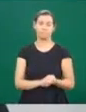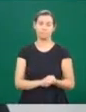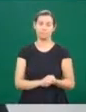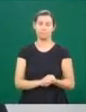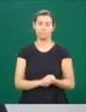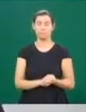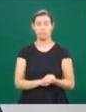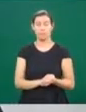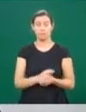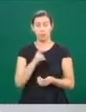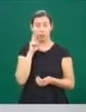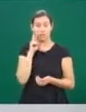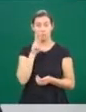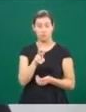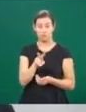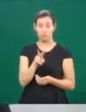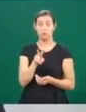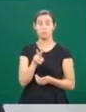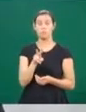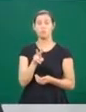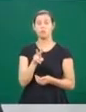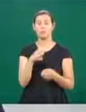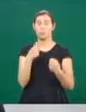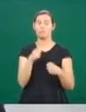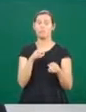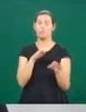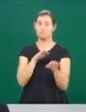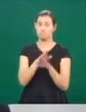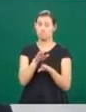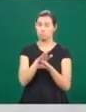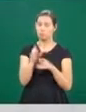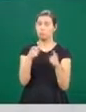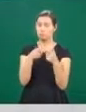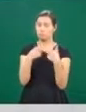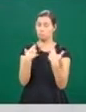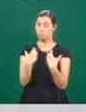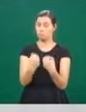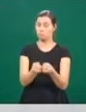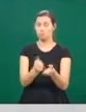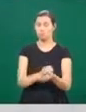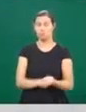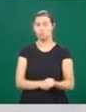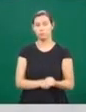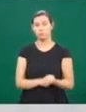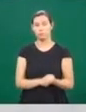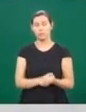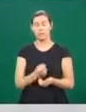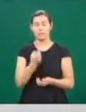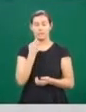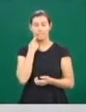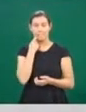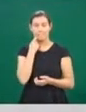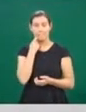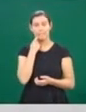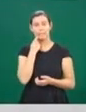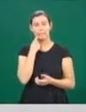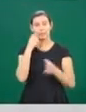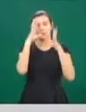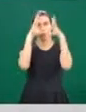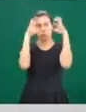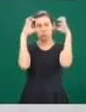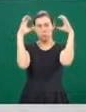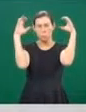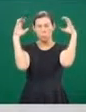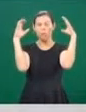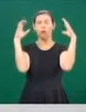nós vimos aí na reportagem, claro, sempre seguindo a recomendação dos especialistas. Na última sexta, o tempo fechou e caíram uns pingos d'água em